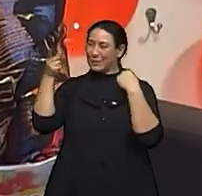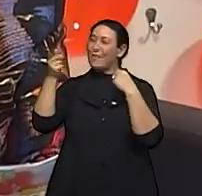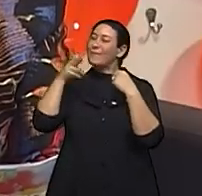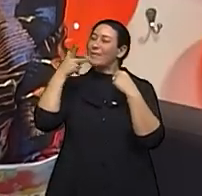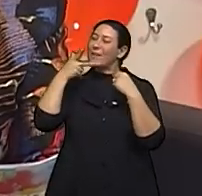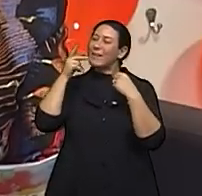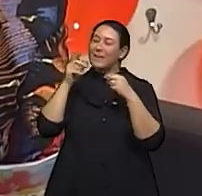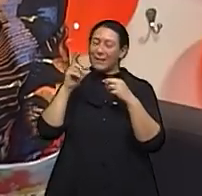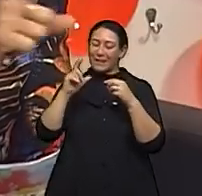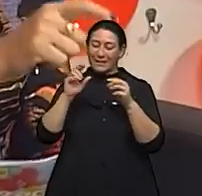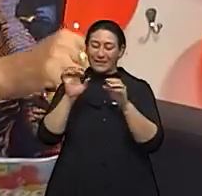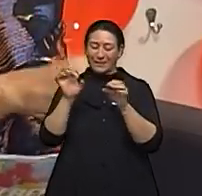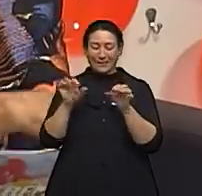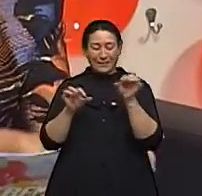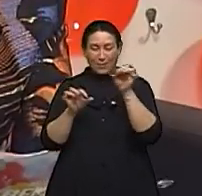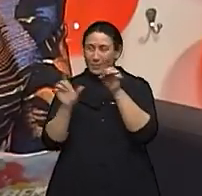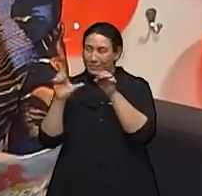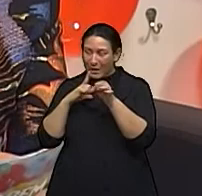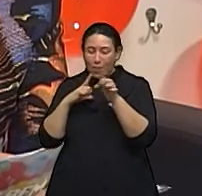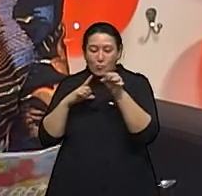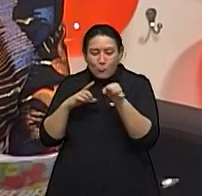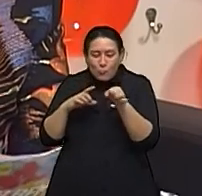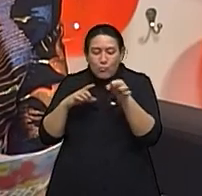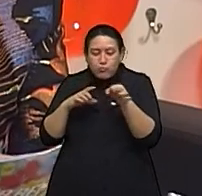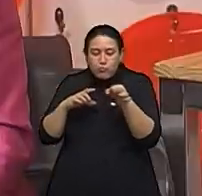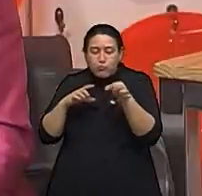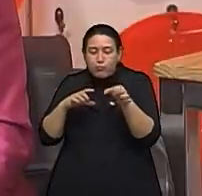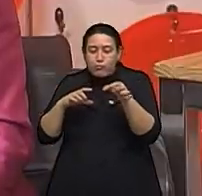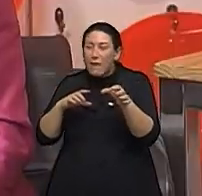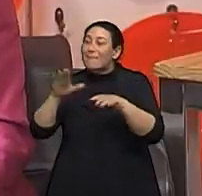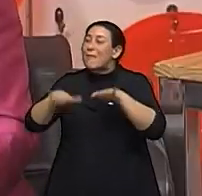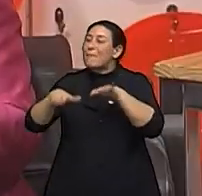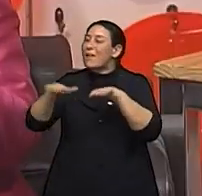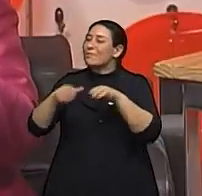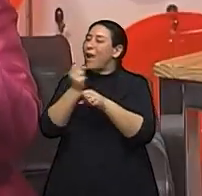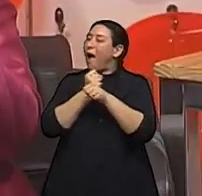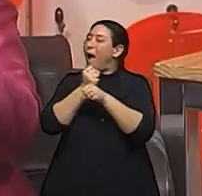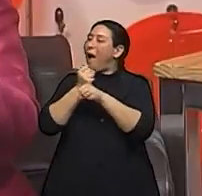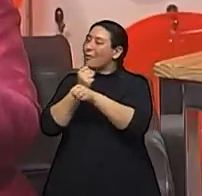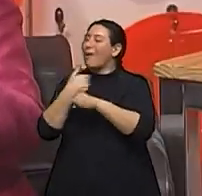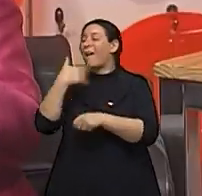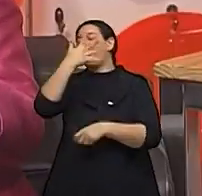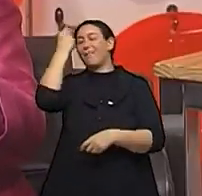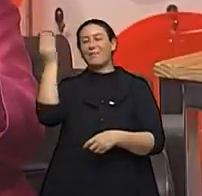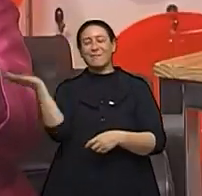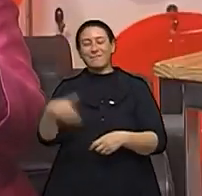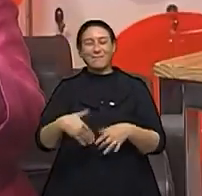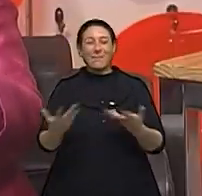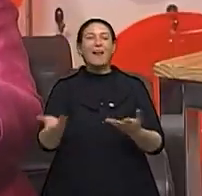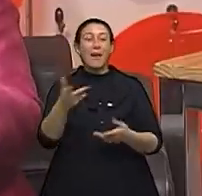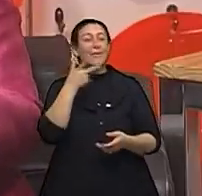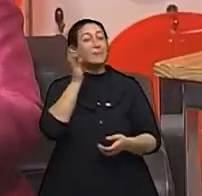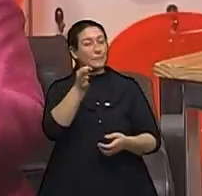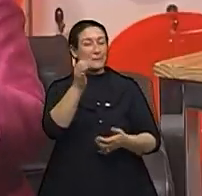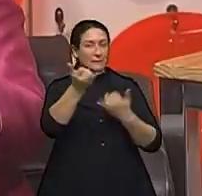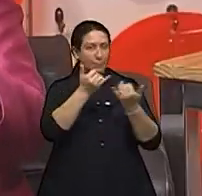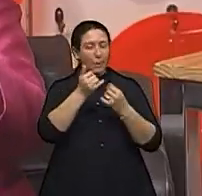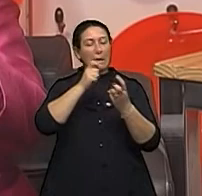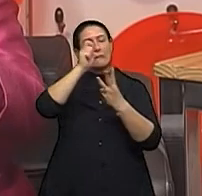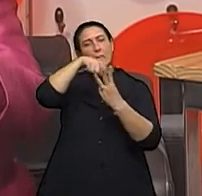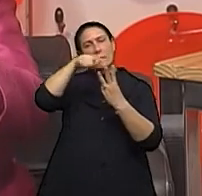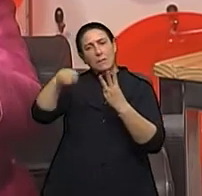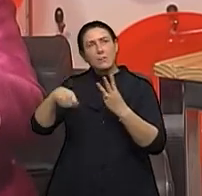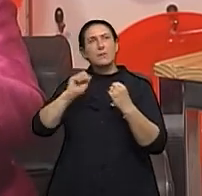falava, os tamanhos de nódulos conforme o tempo. É, e o tempo é assim, três meses, quatro